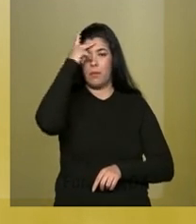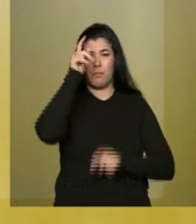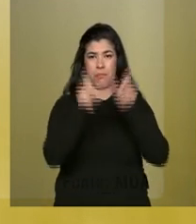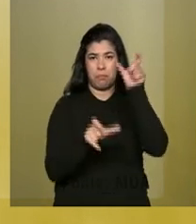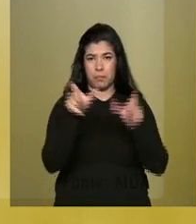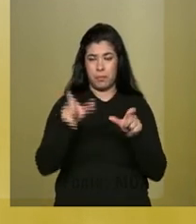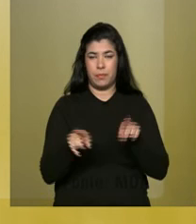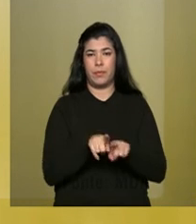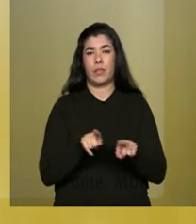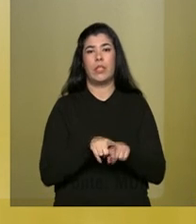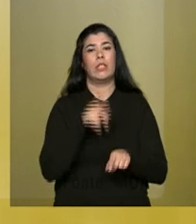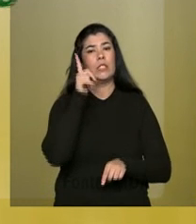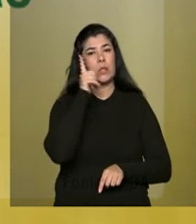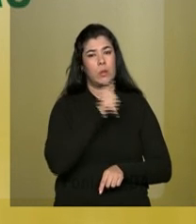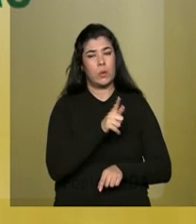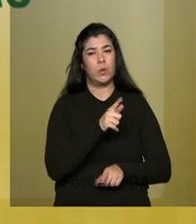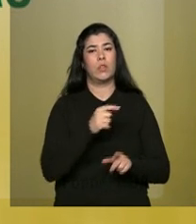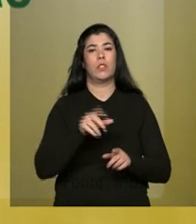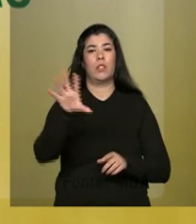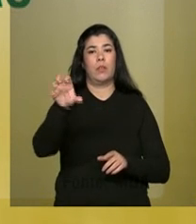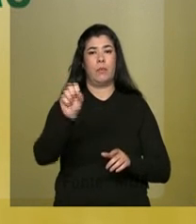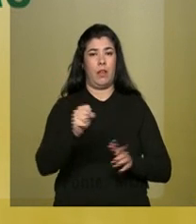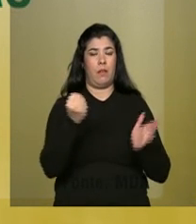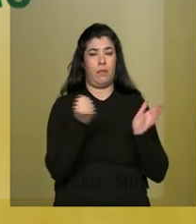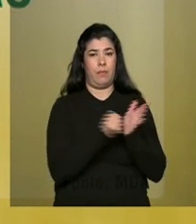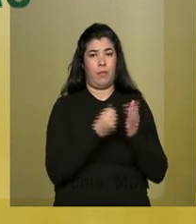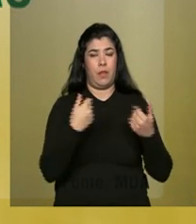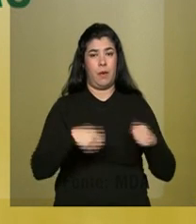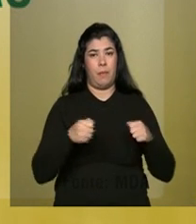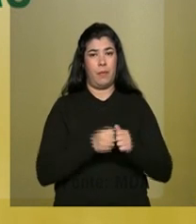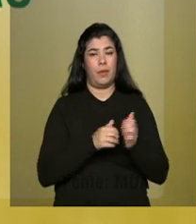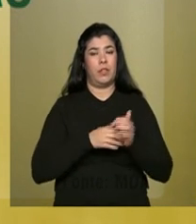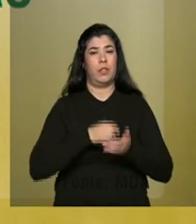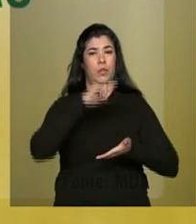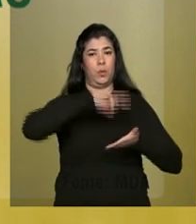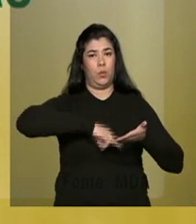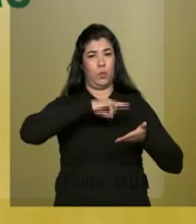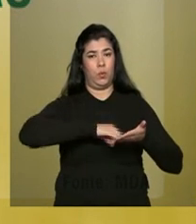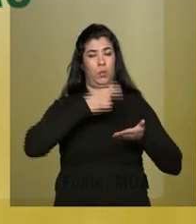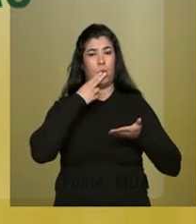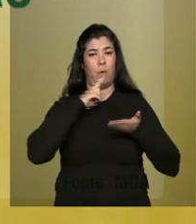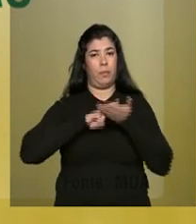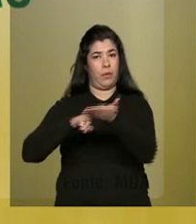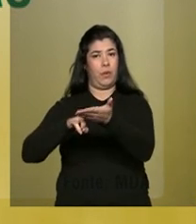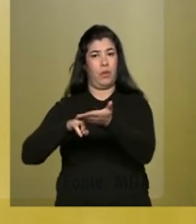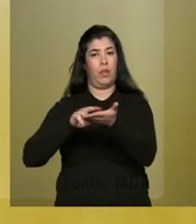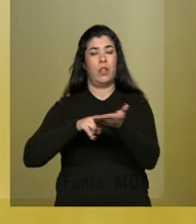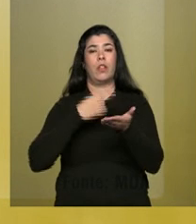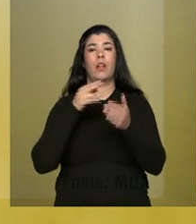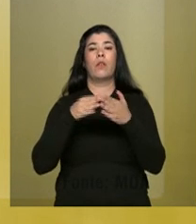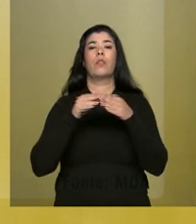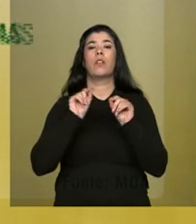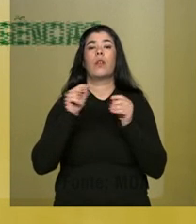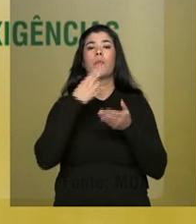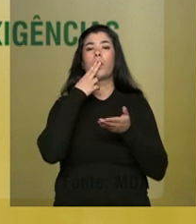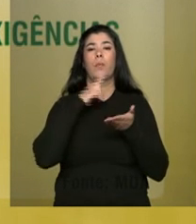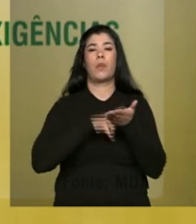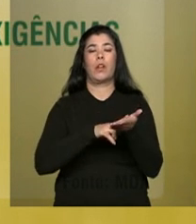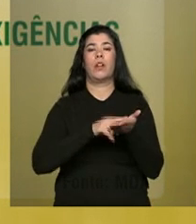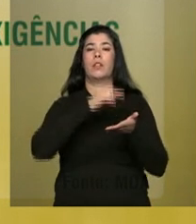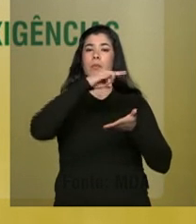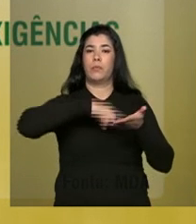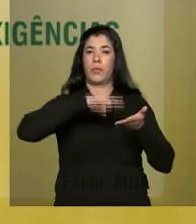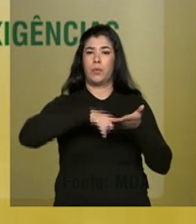físicas. Para ter a permissão de uso do selo, é preciso encaminhar pelos correios uma carta de solicitação, a